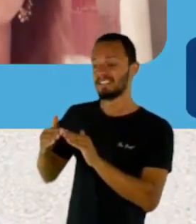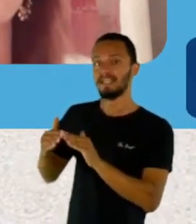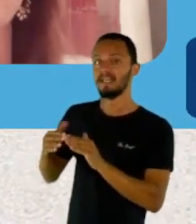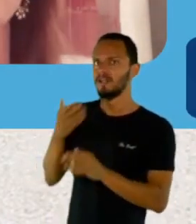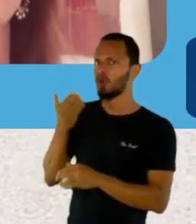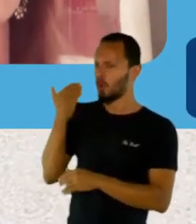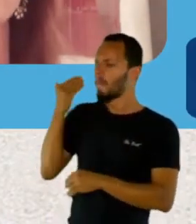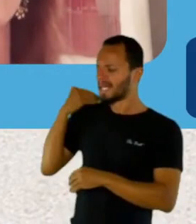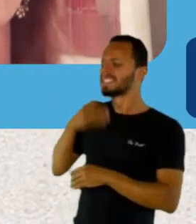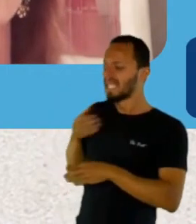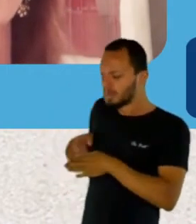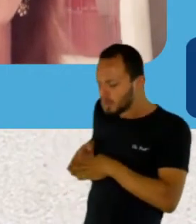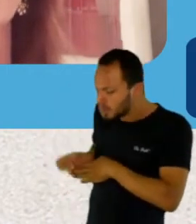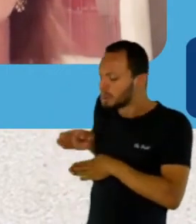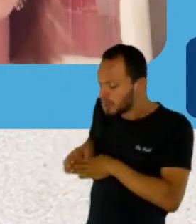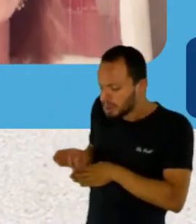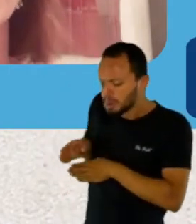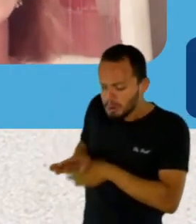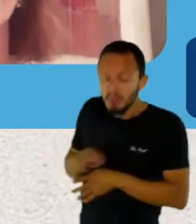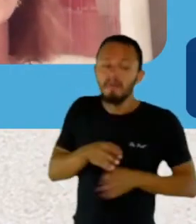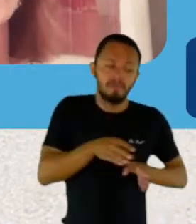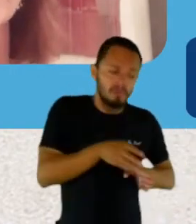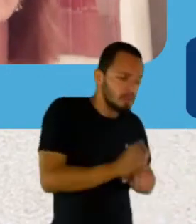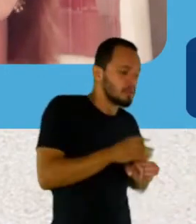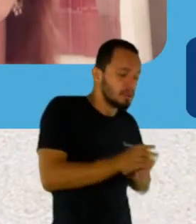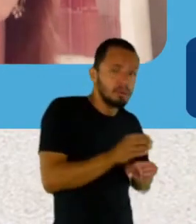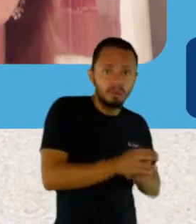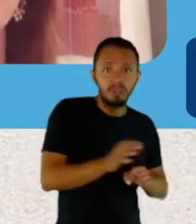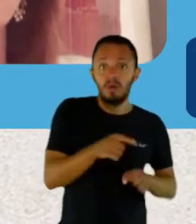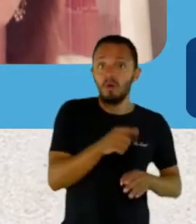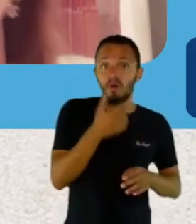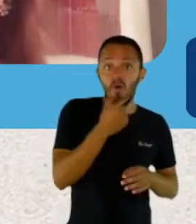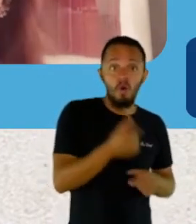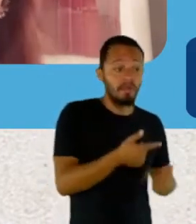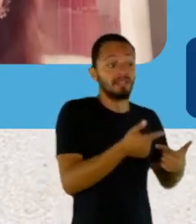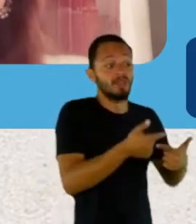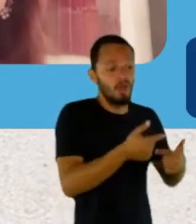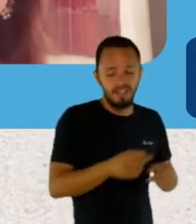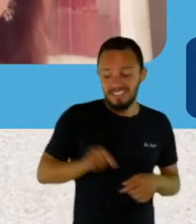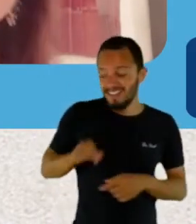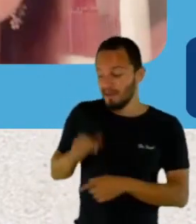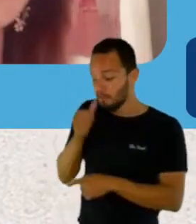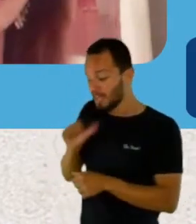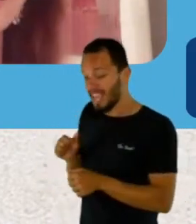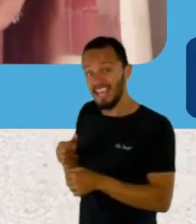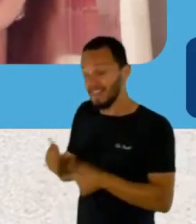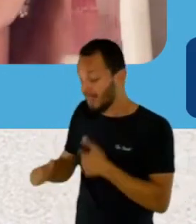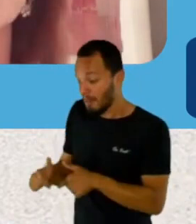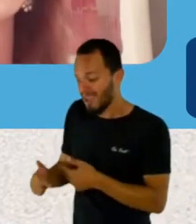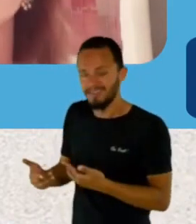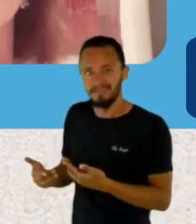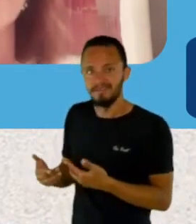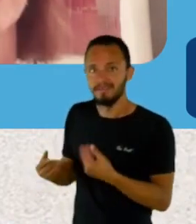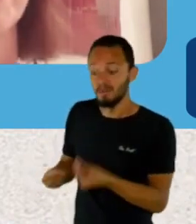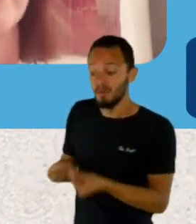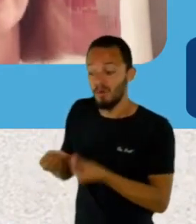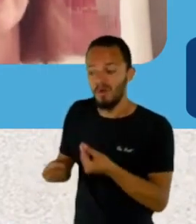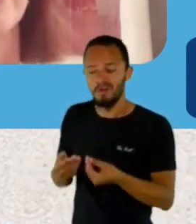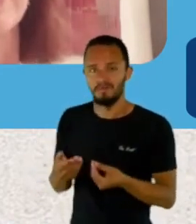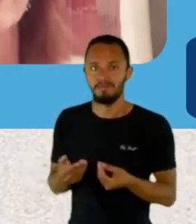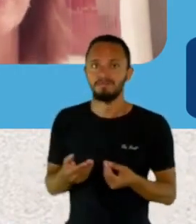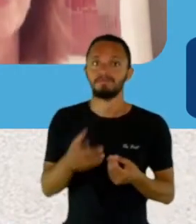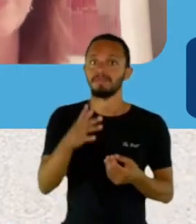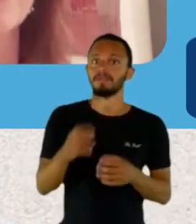que eu estou passando para eles, né? Porque se a gente acha que a gente tem que se esforçar para alguma coisa dar certo, daí já está alguma coisa errada.